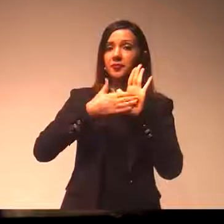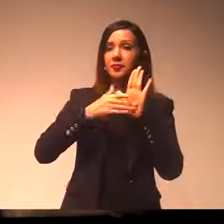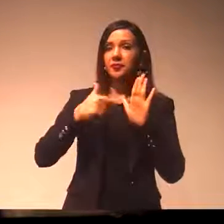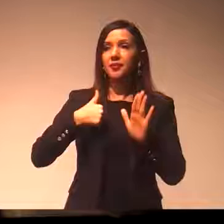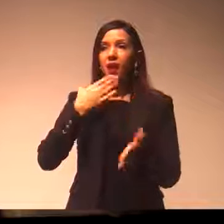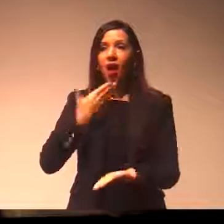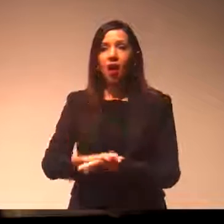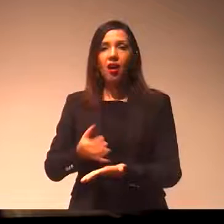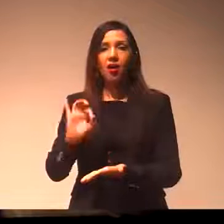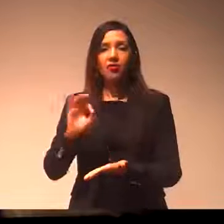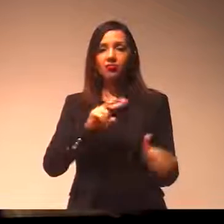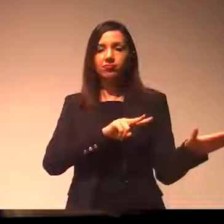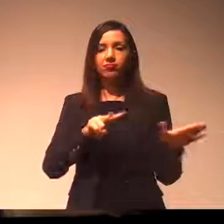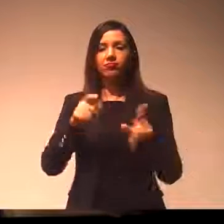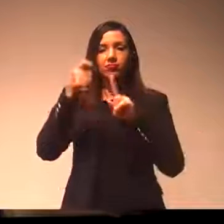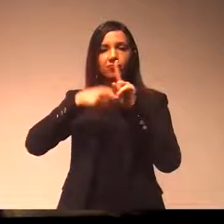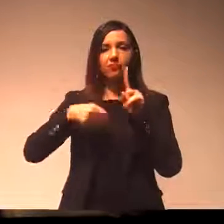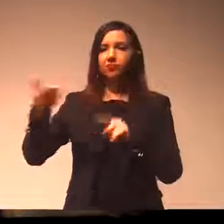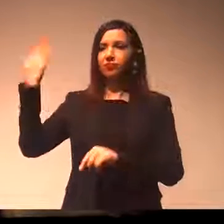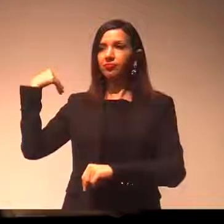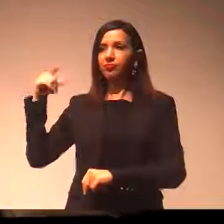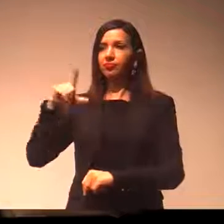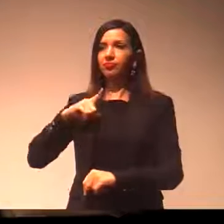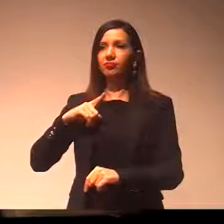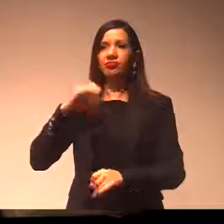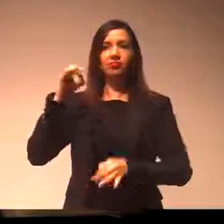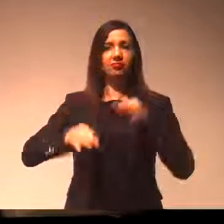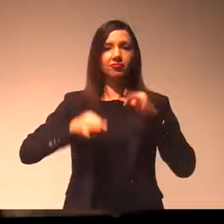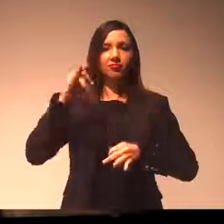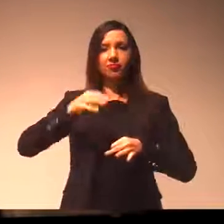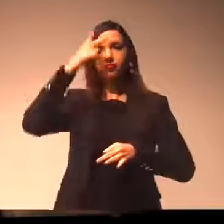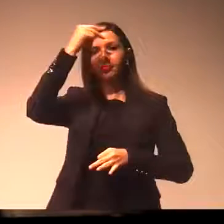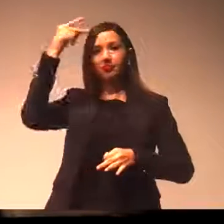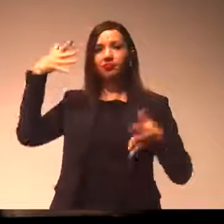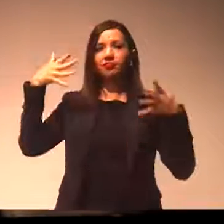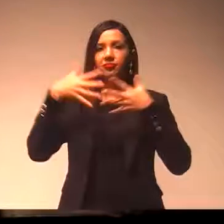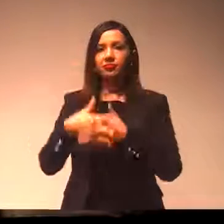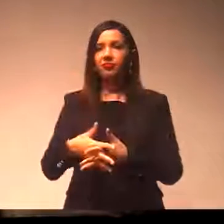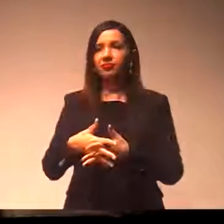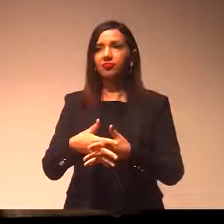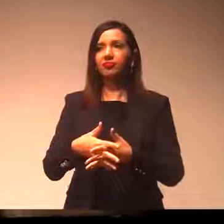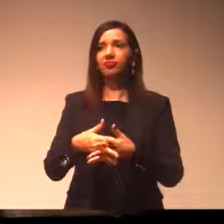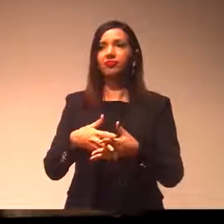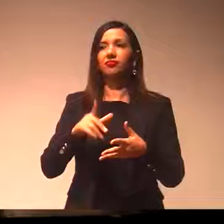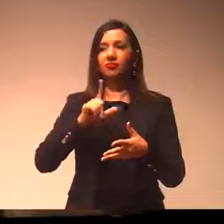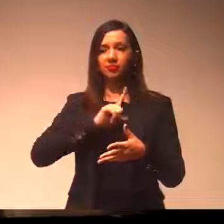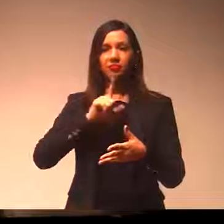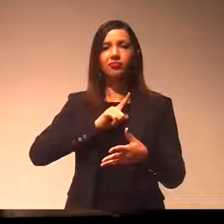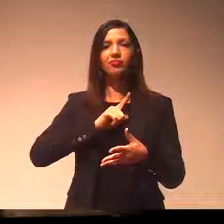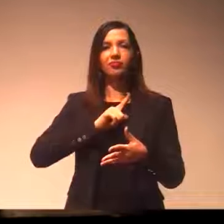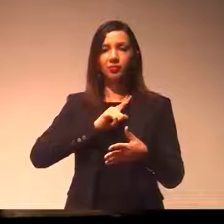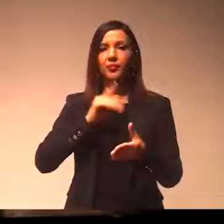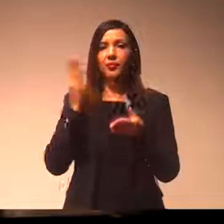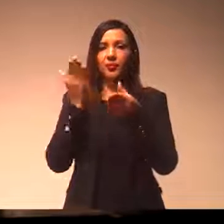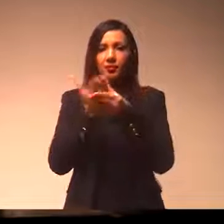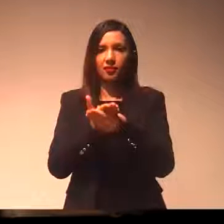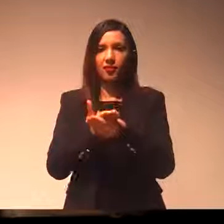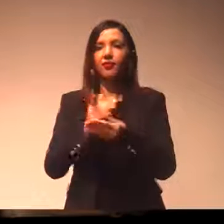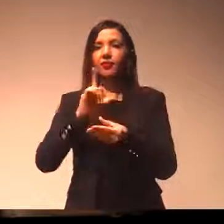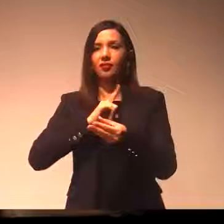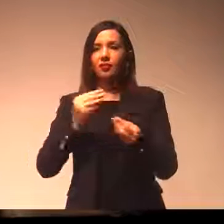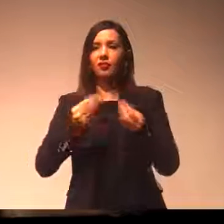até no passado recente, o jurídico da Prefeitura confundia a ação direta de constitucionalidade com a ação indireta, com a ação